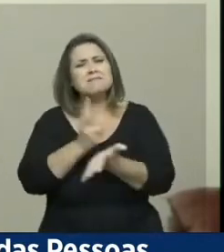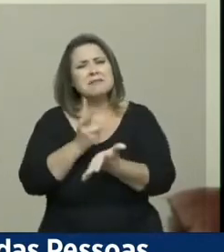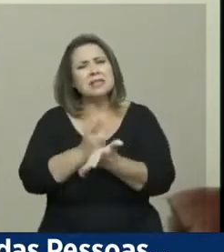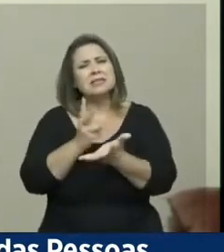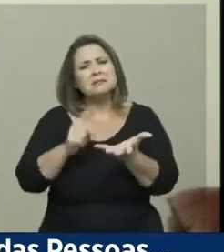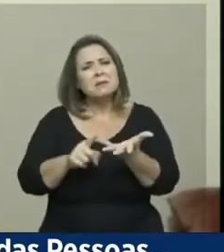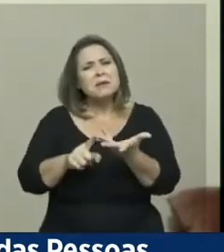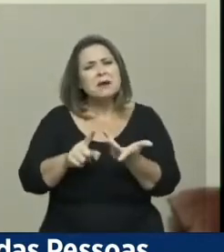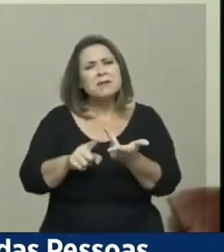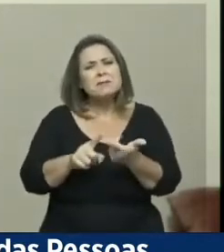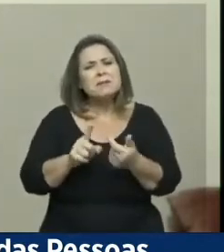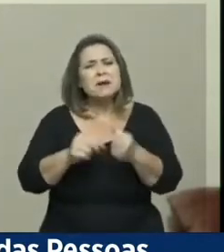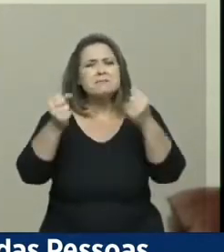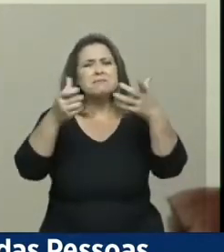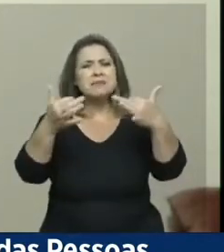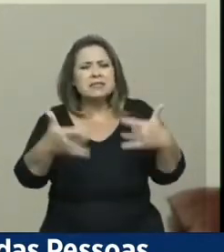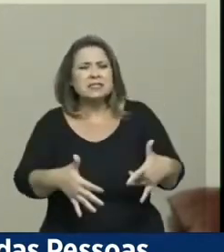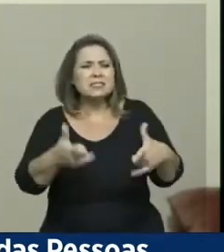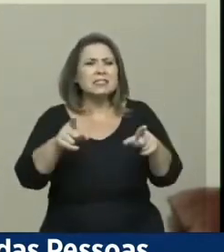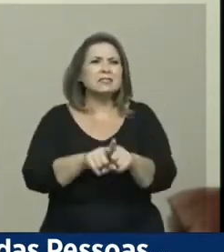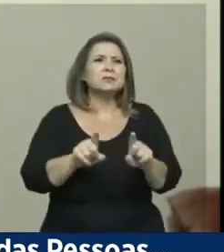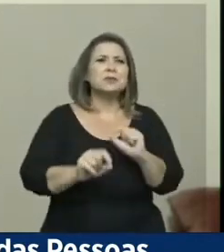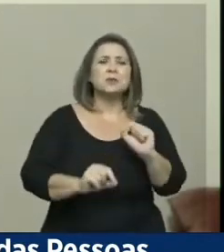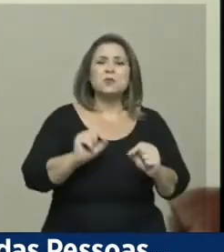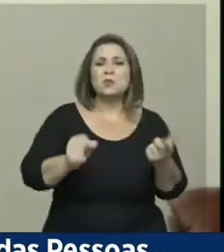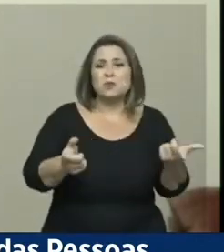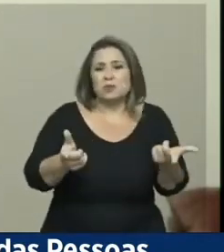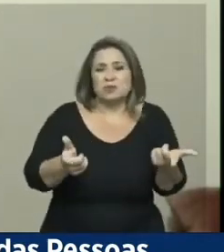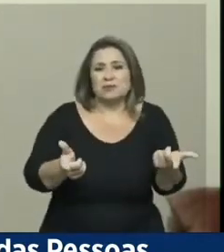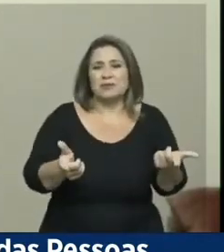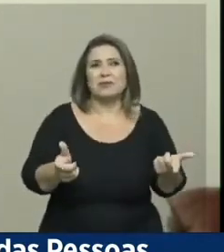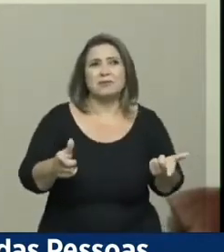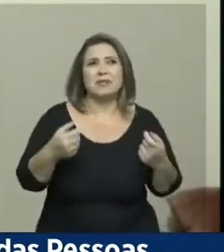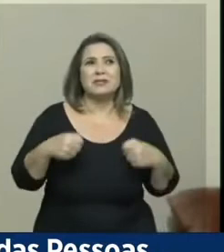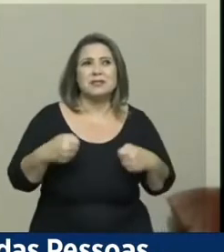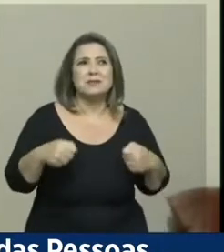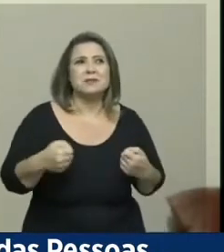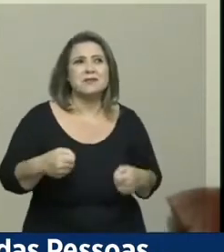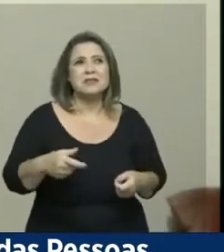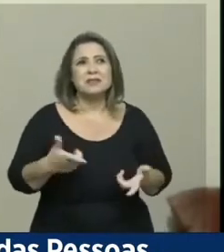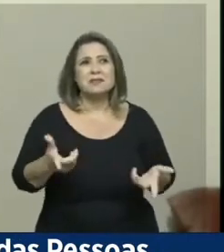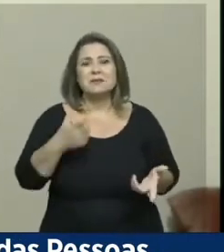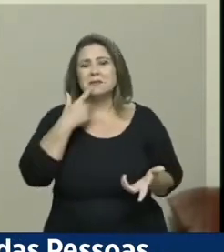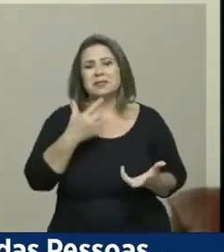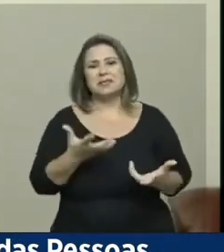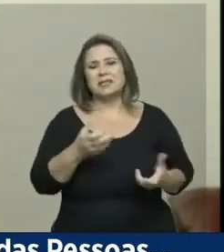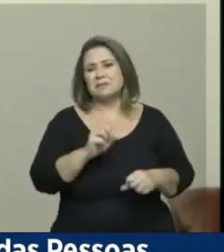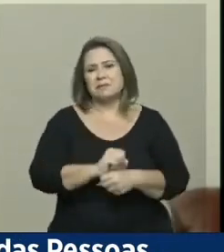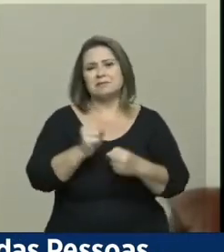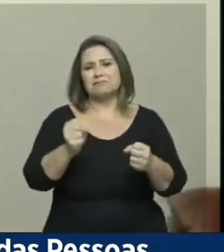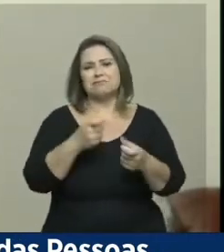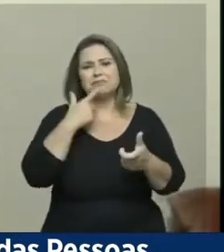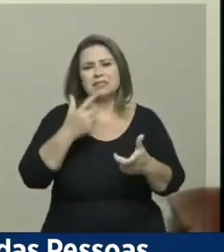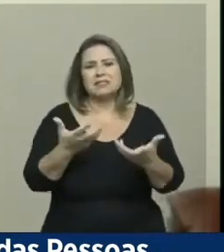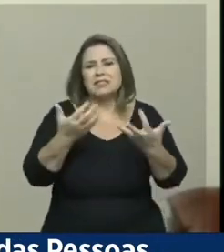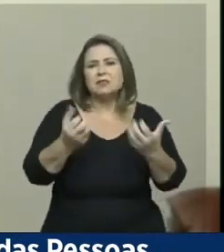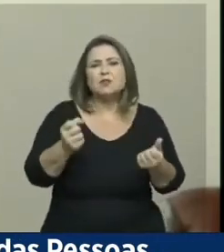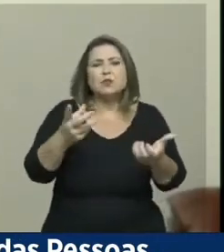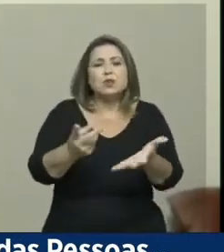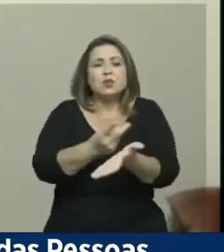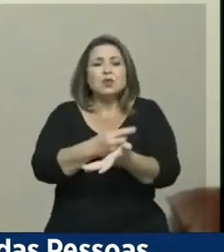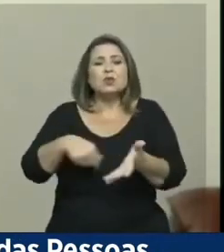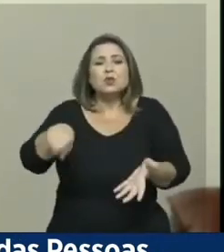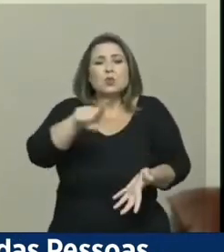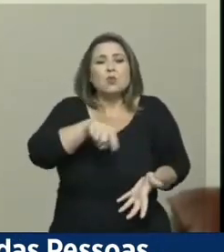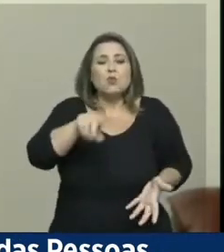dadas, ou por mais variadas que sejam, na minha avaliação não justificam e colocam, sim, o Estado